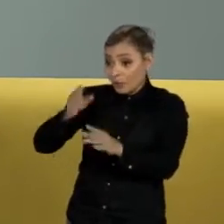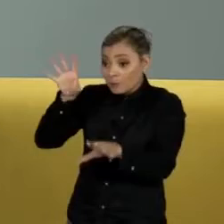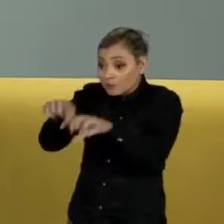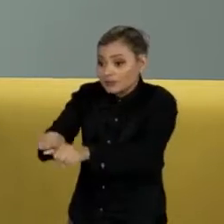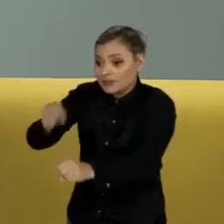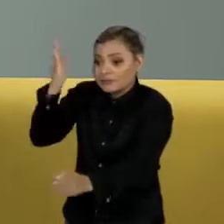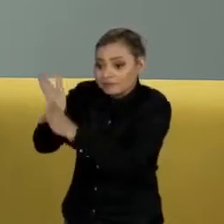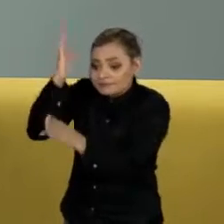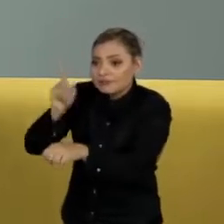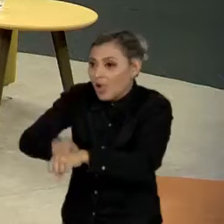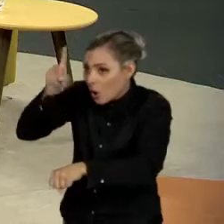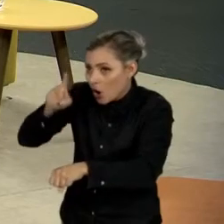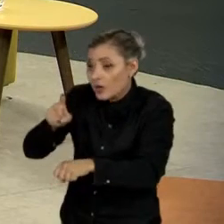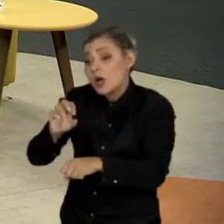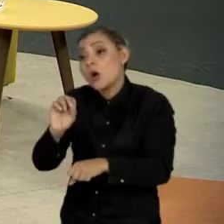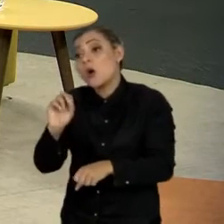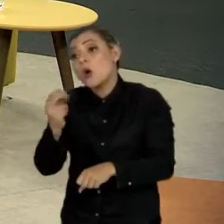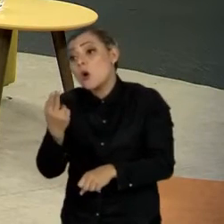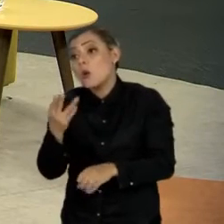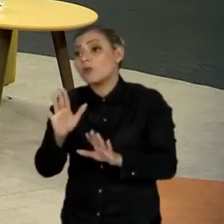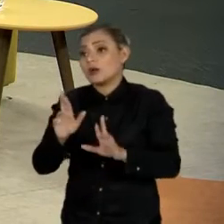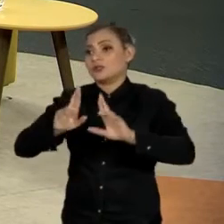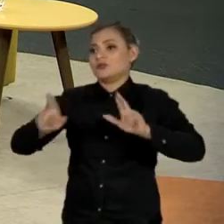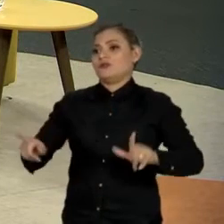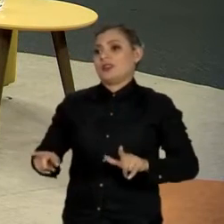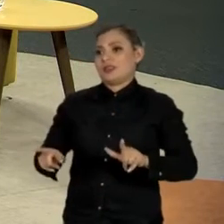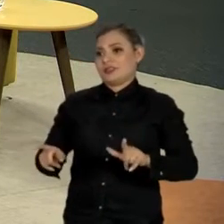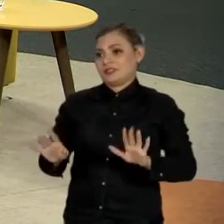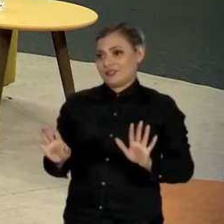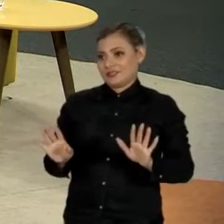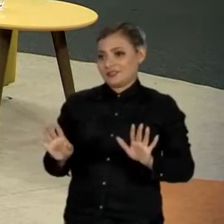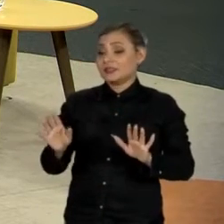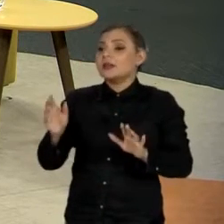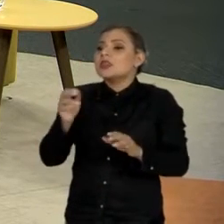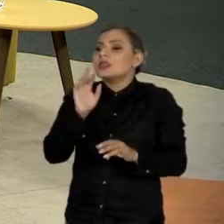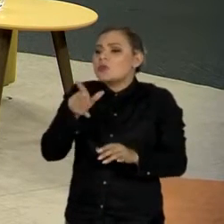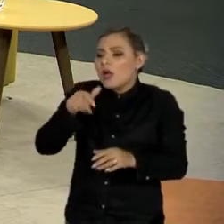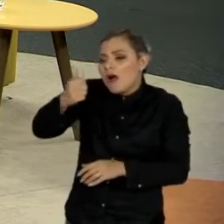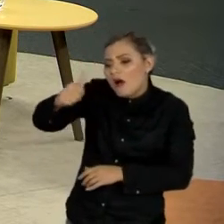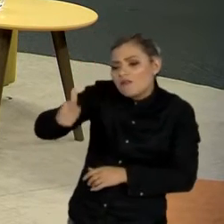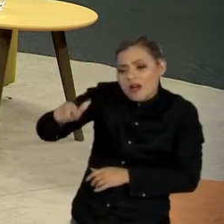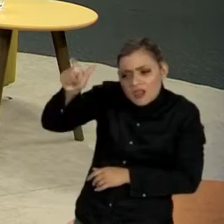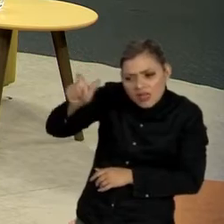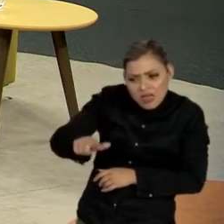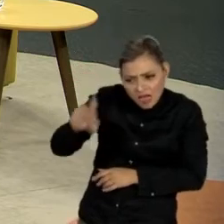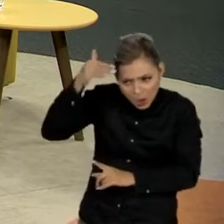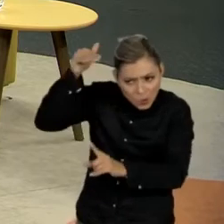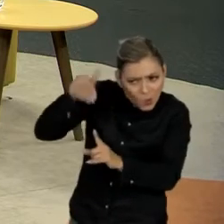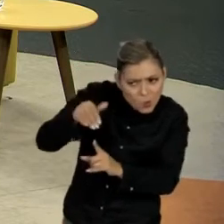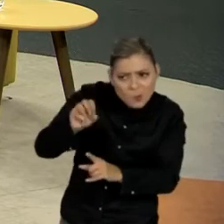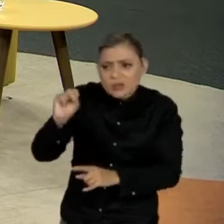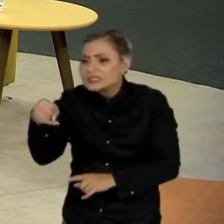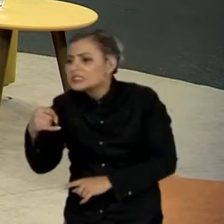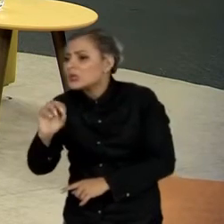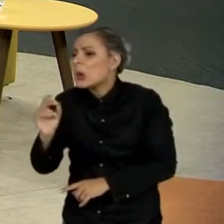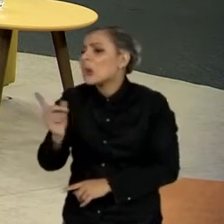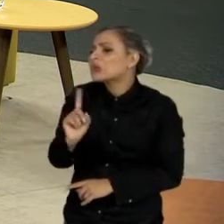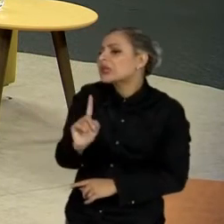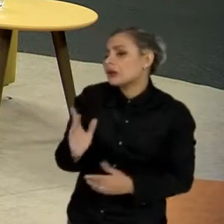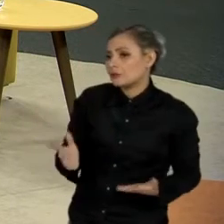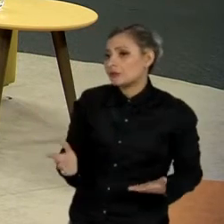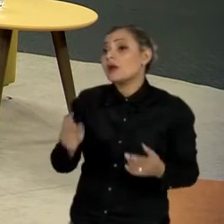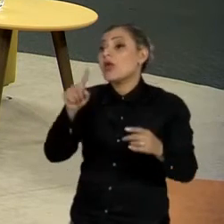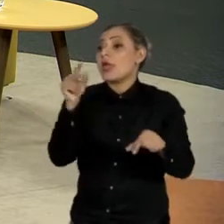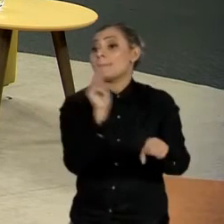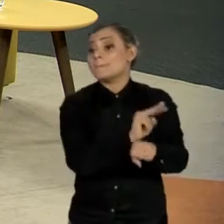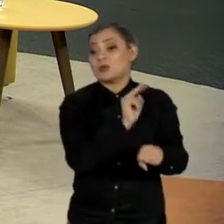prisão preventiva, mas que não é pena de prisão. Não se examina a culpabilidade. Mas a proteção